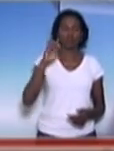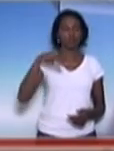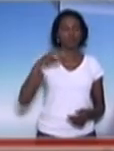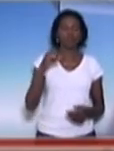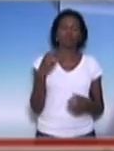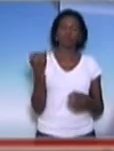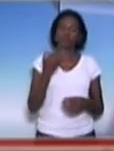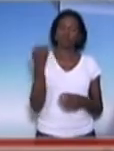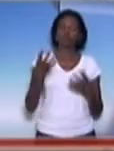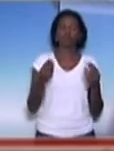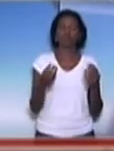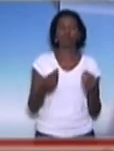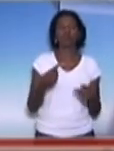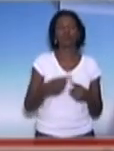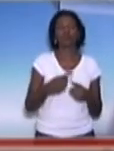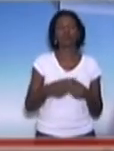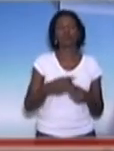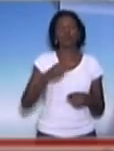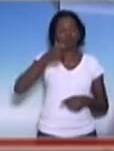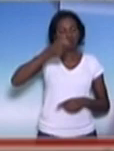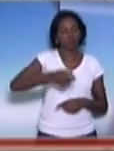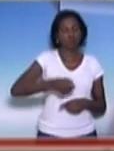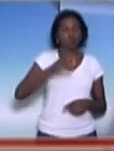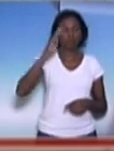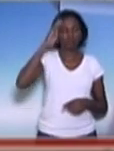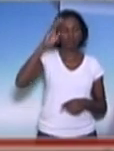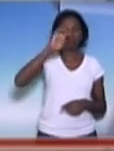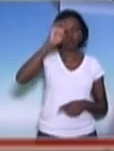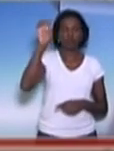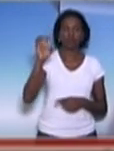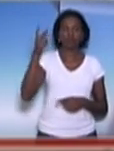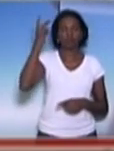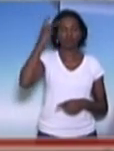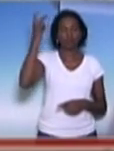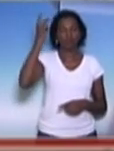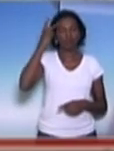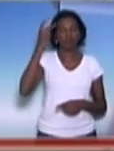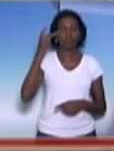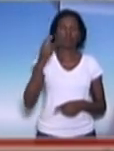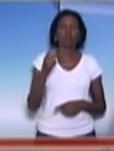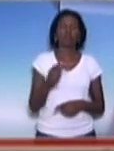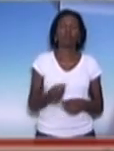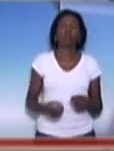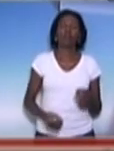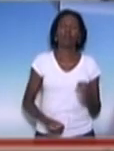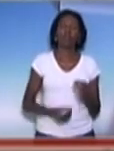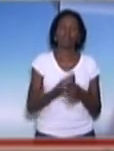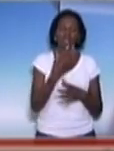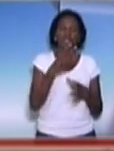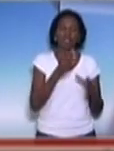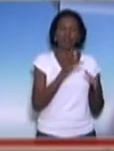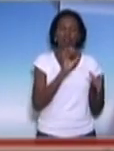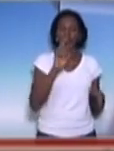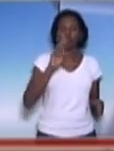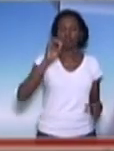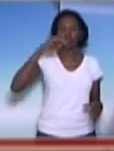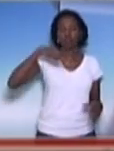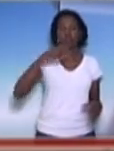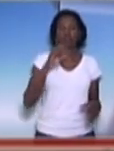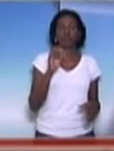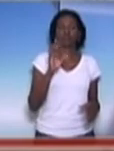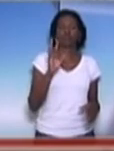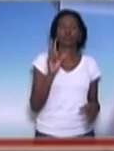obrigar, principalmente aqui, o Estado de São Paulo a criar um cronograma de